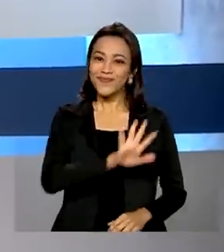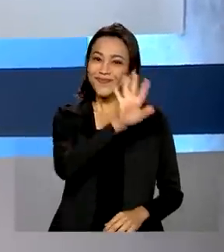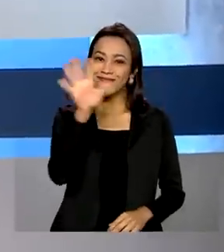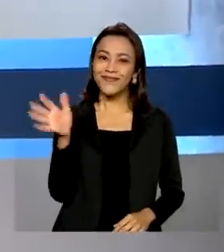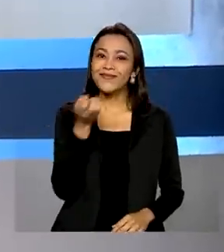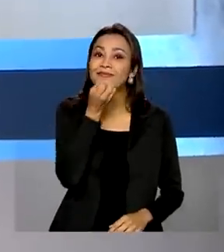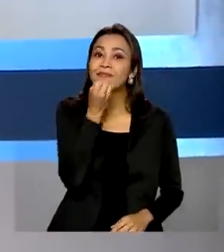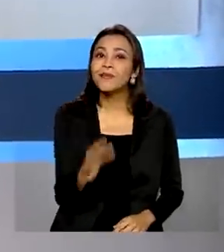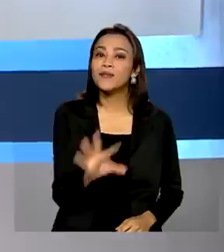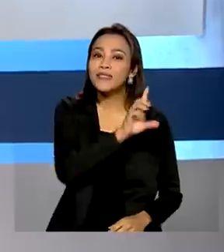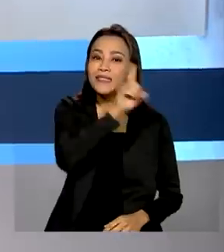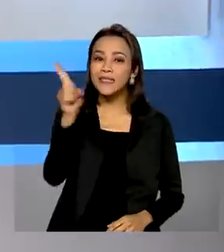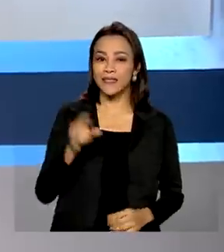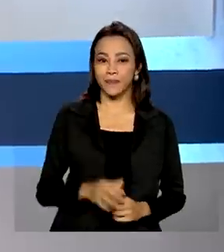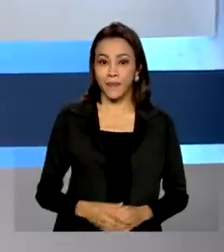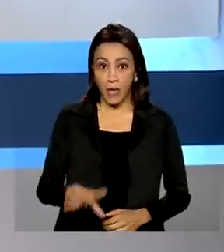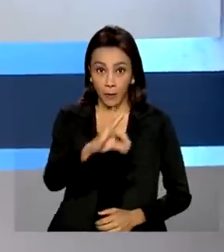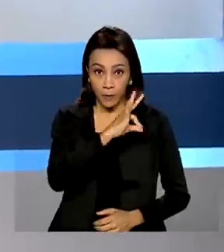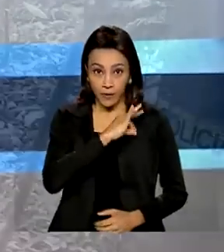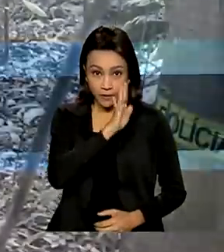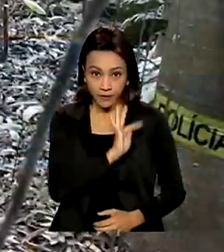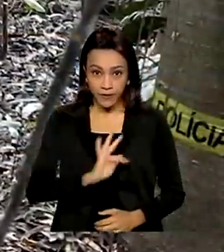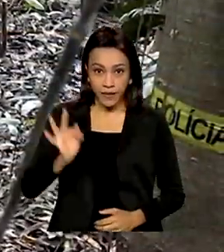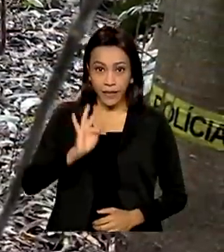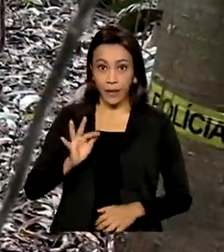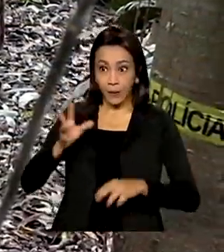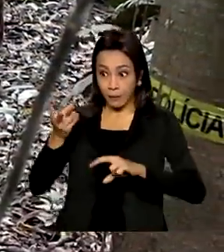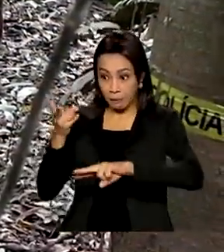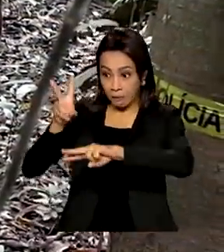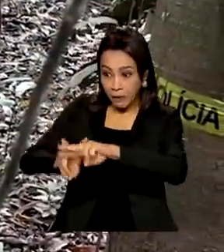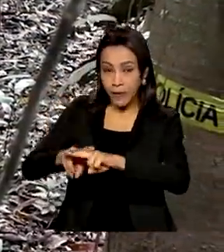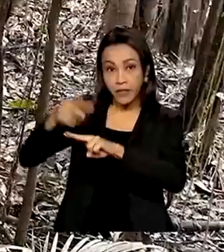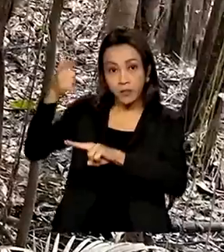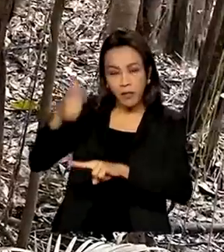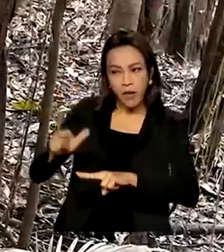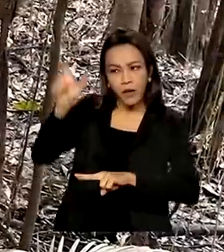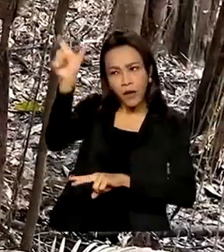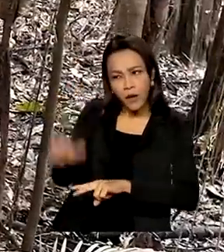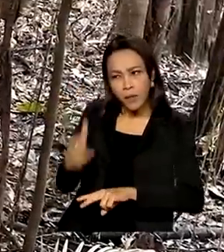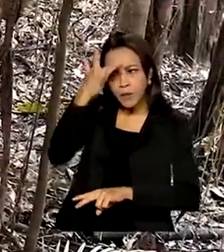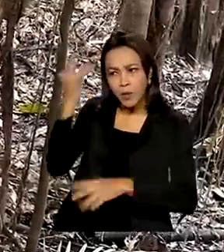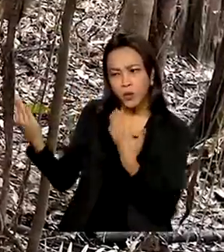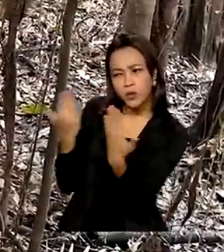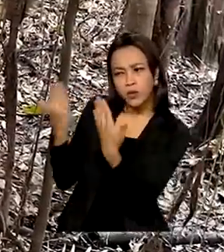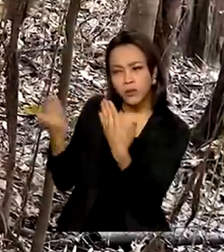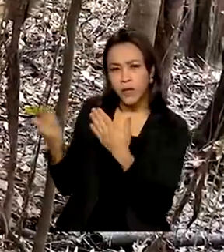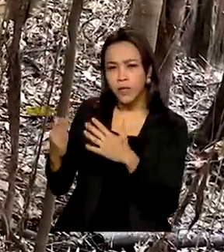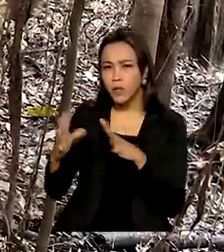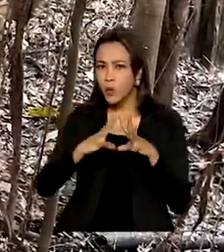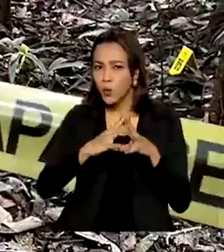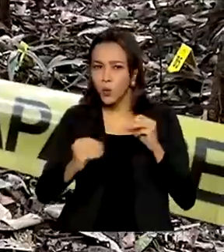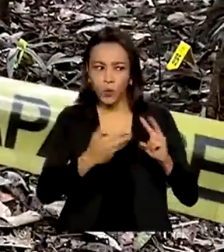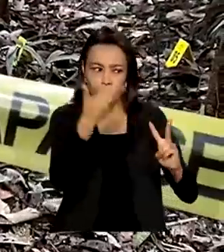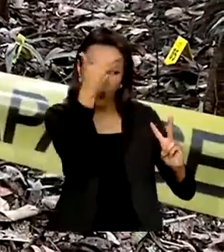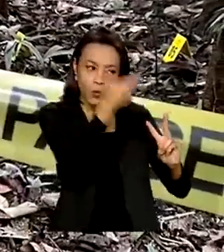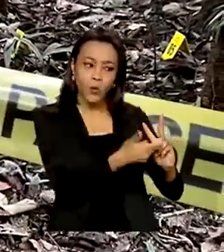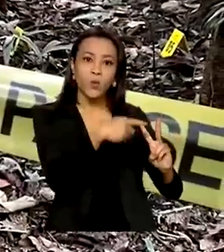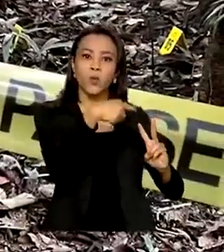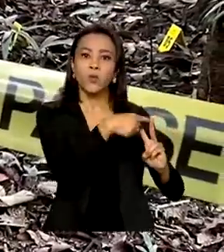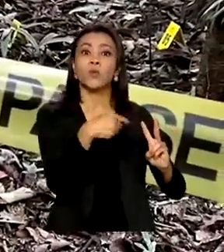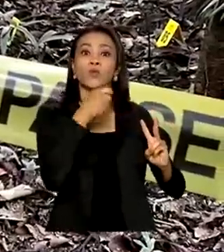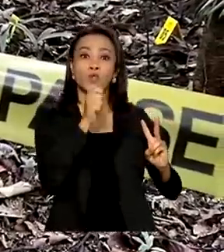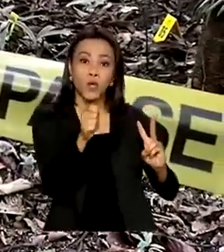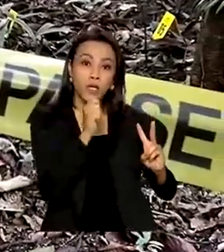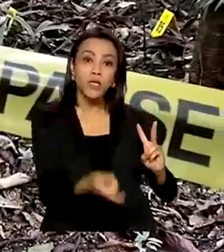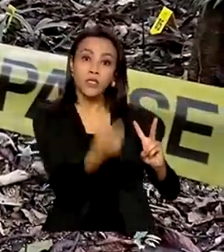Olá, bom dia! Polícia Federal prende mais um suspeito do desaparecimento do jornalista inglês e do indigenista na